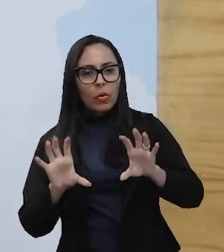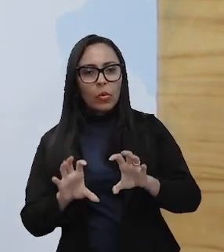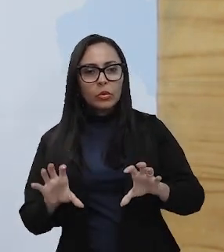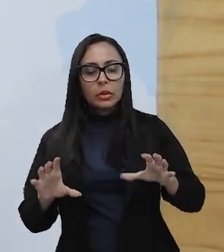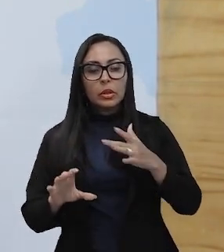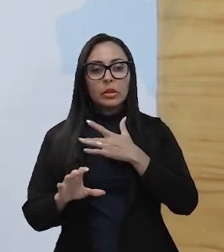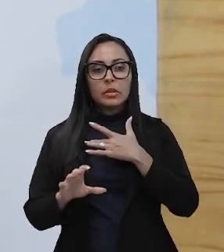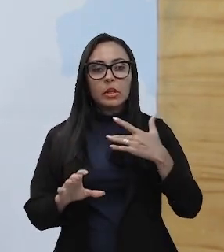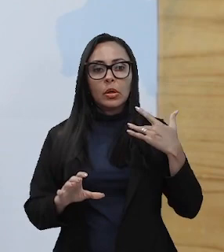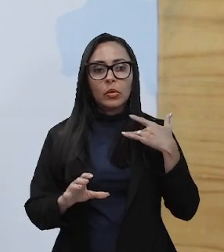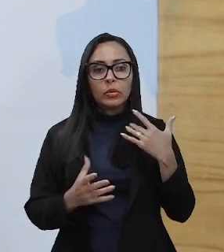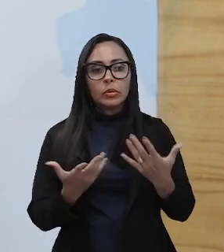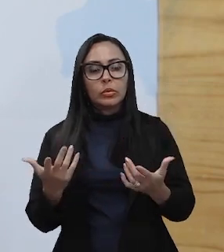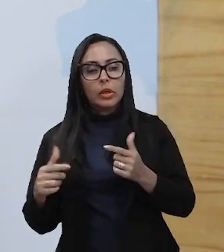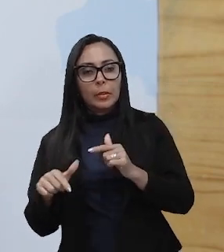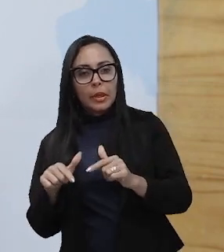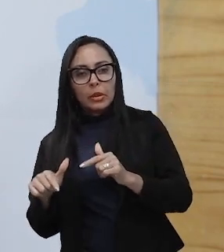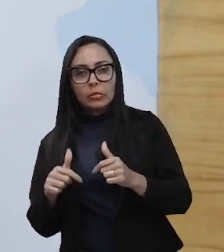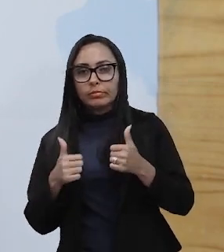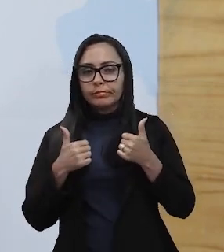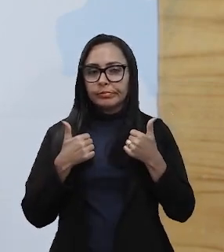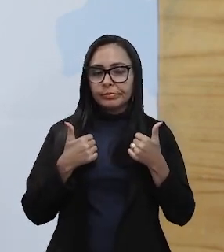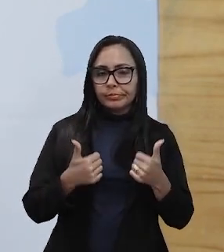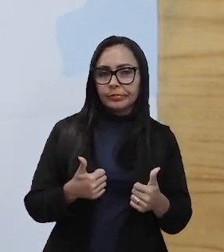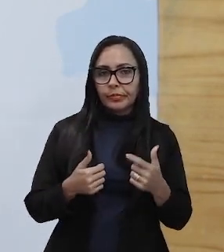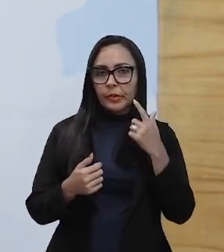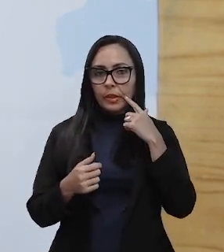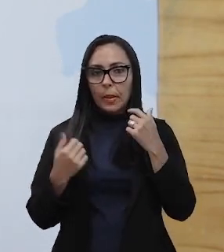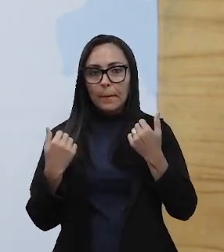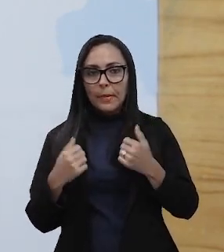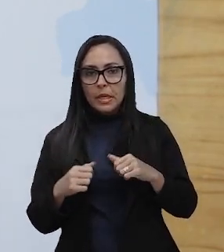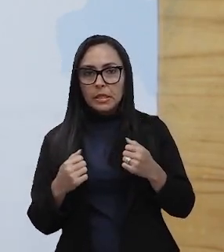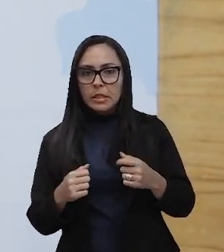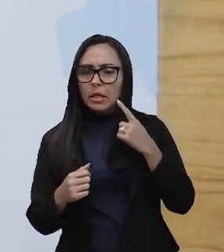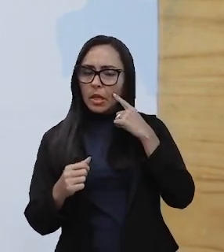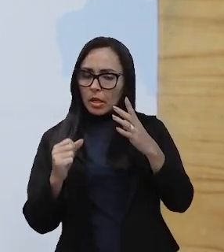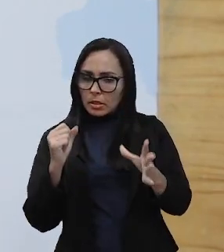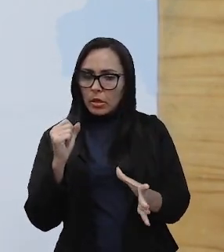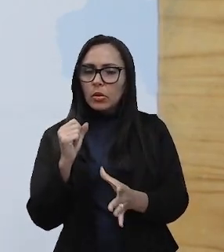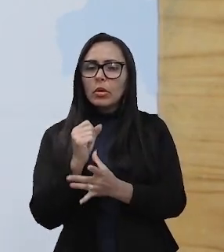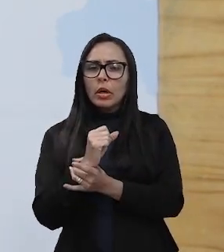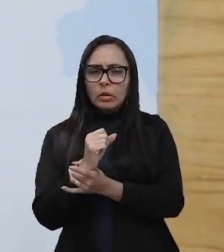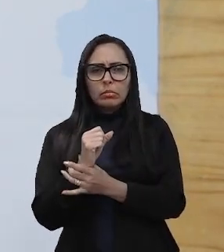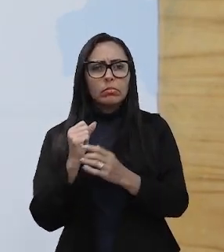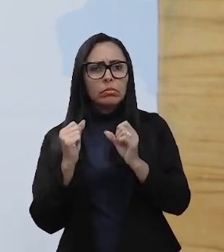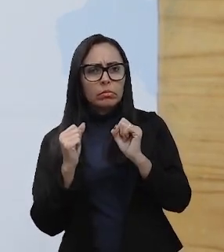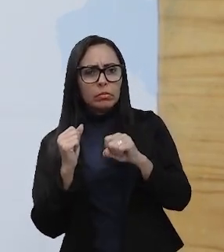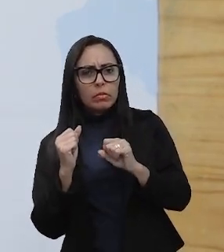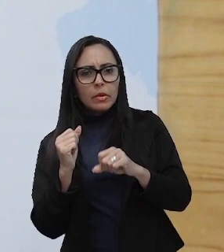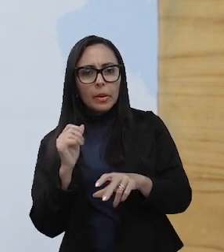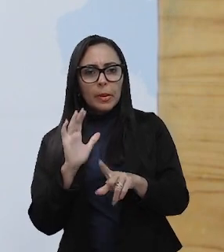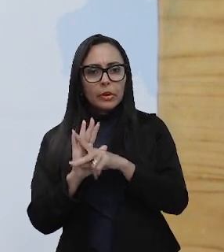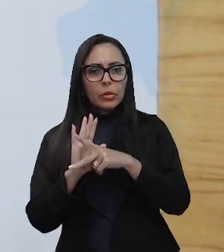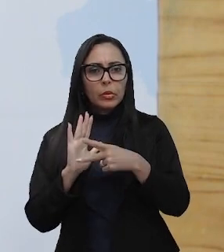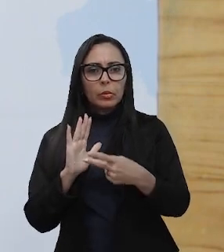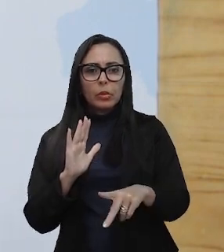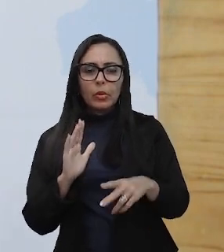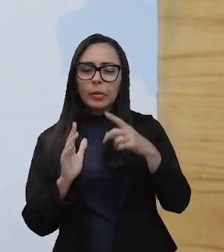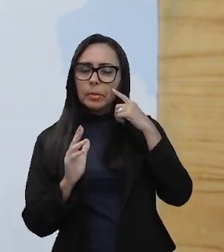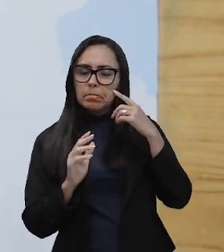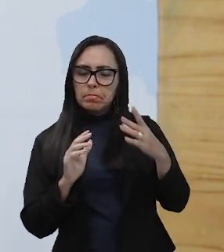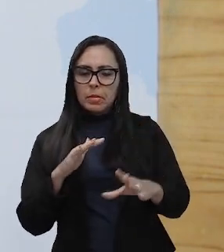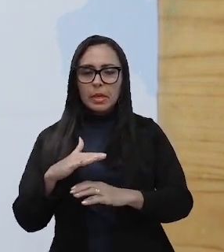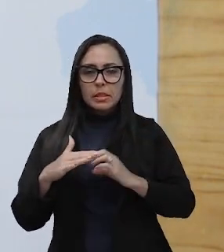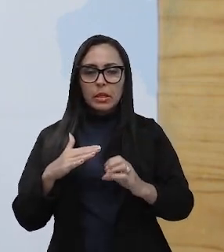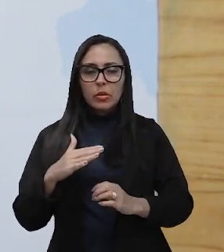saúde daquele trabalhador, certo? Isso precisa ser assegurado até para o próprio benefício da empresa, como